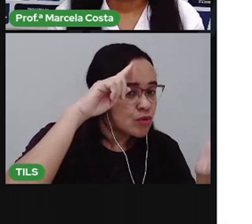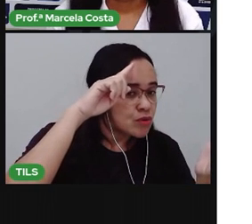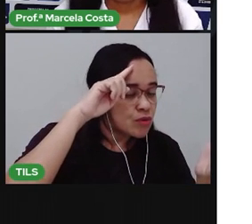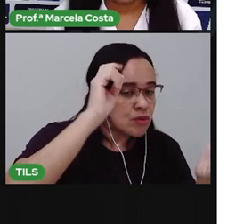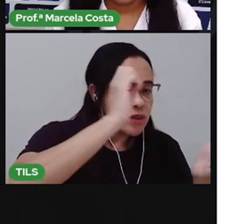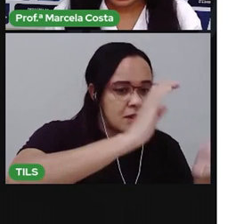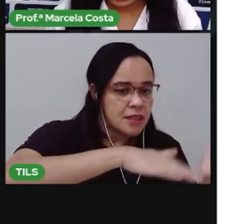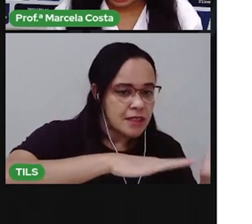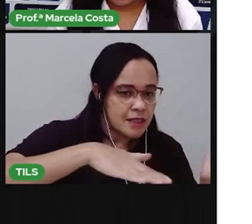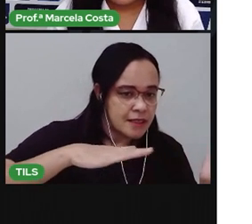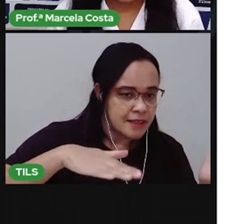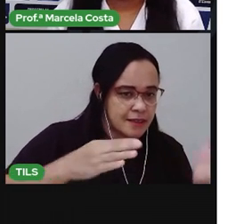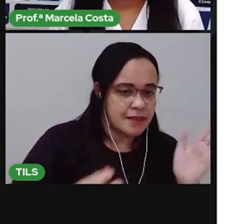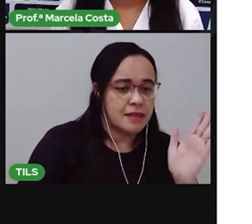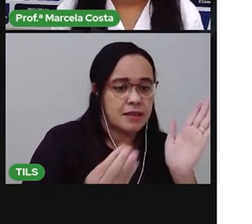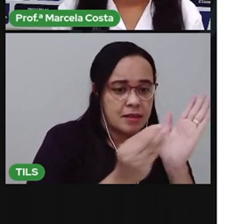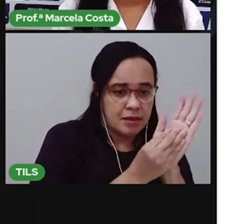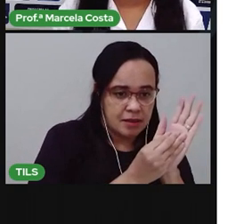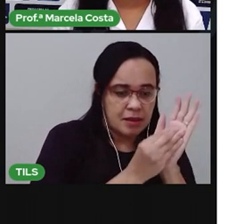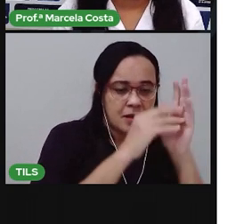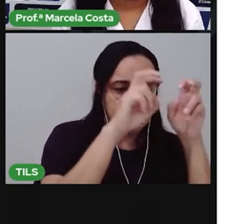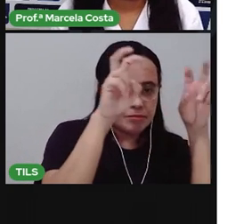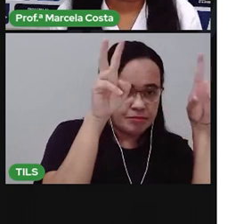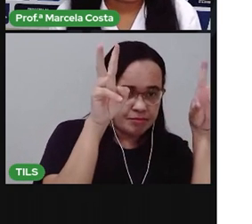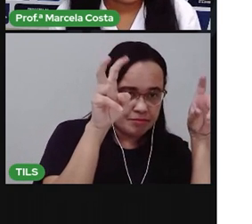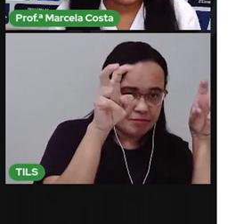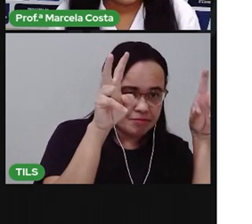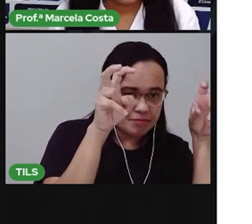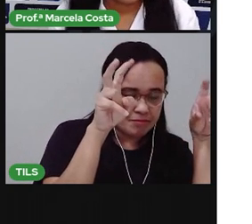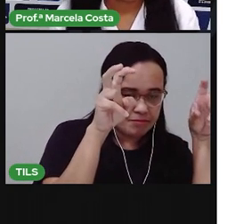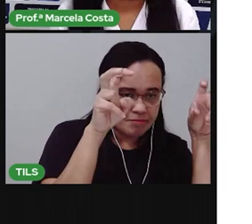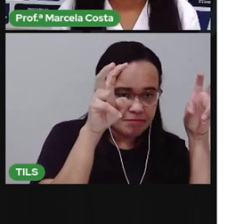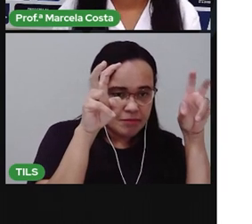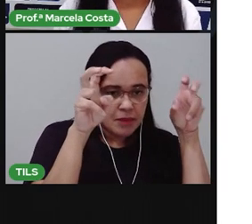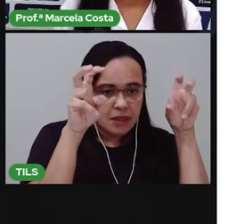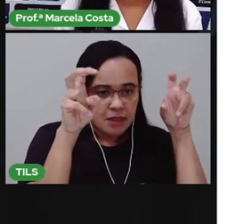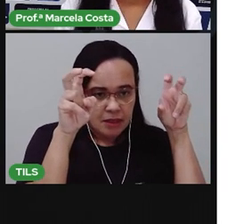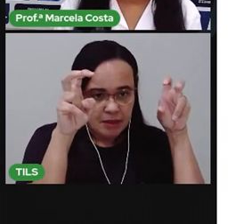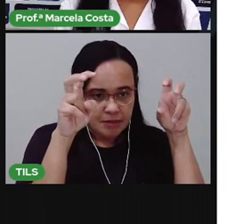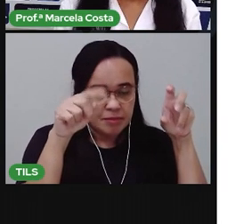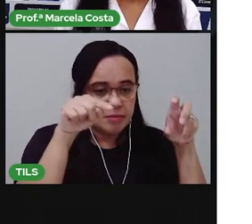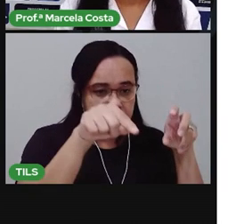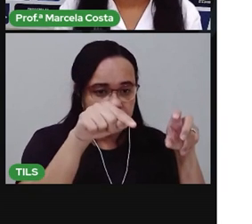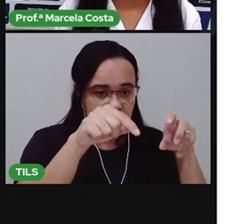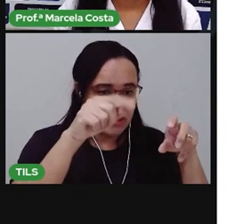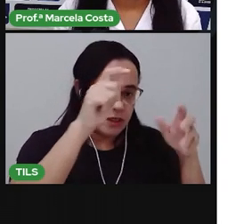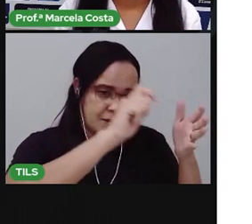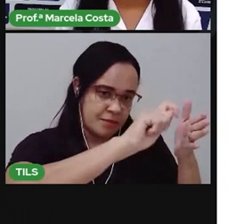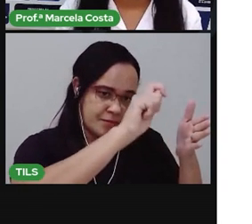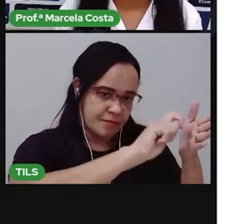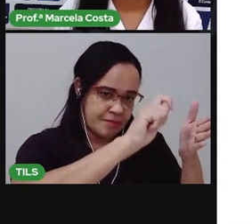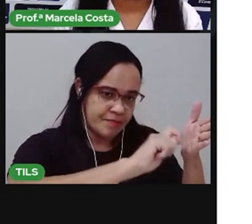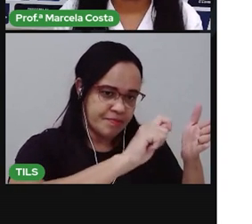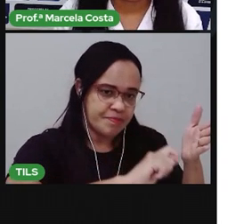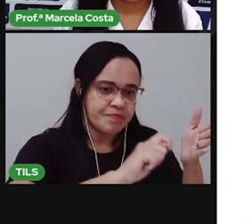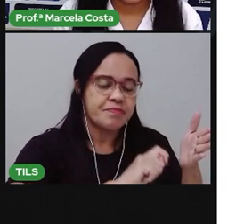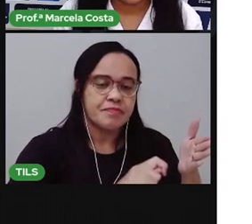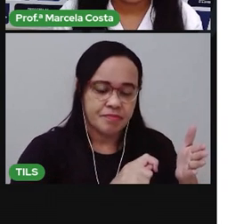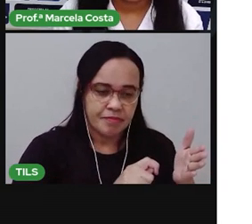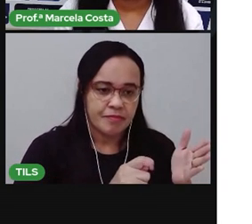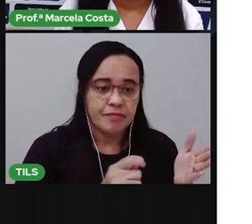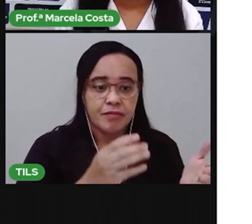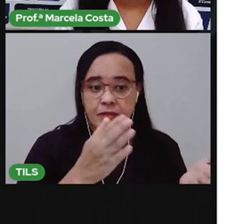Então, o título da lista vai ser atividades diárias das crianças. Você escreve, escreve isso aí no seu